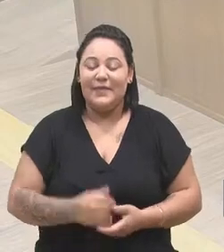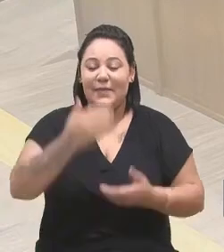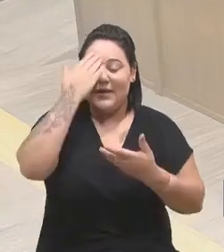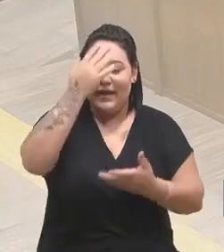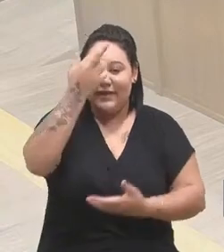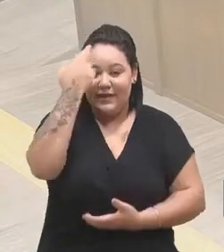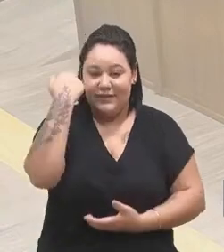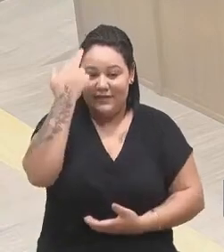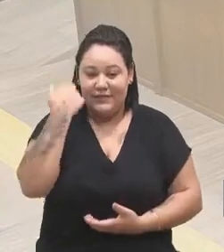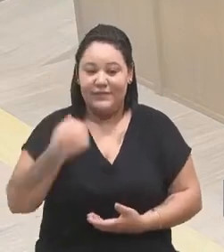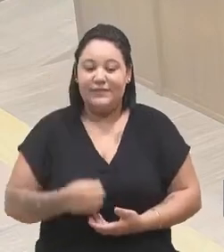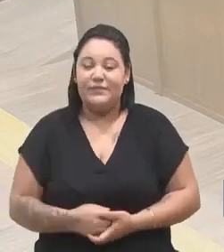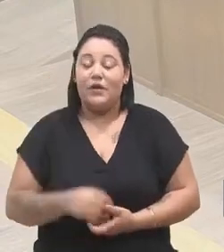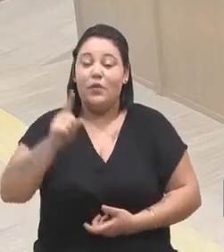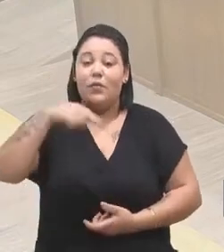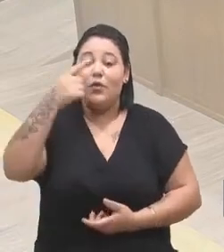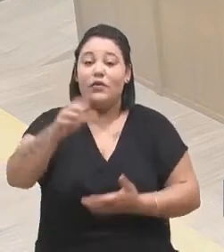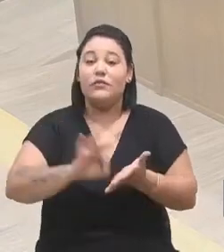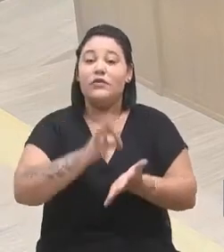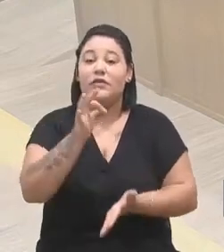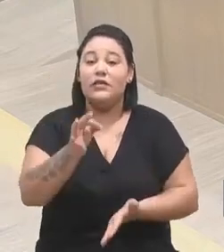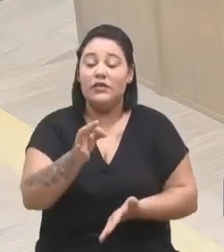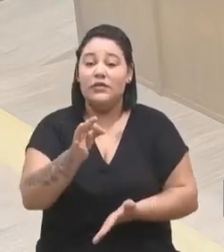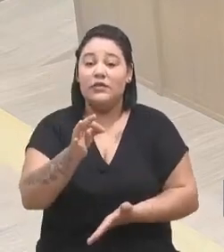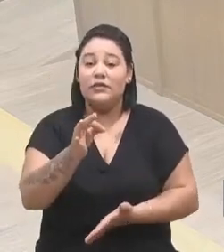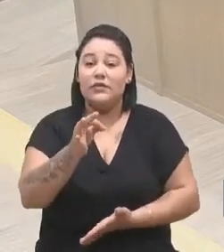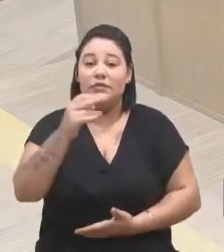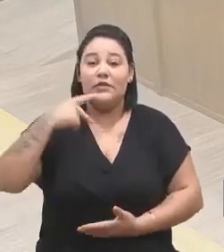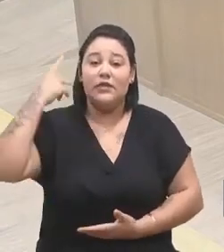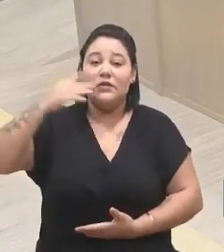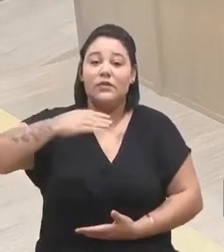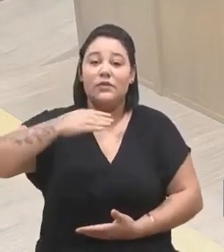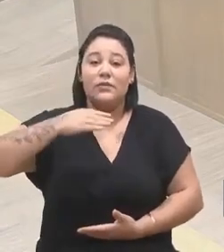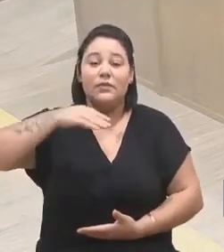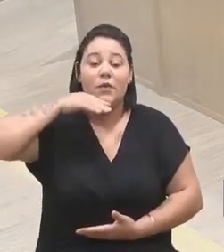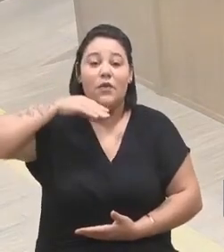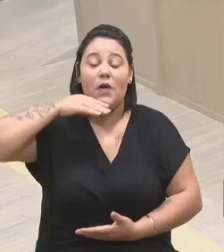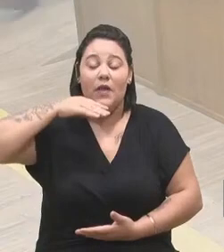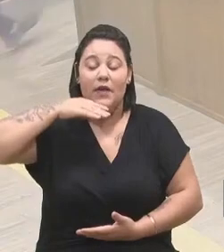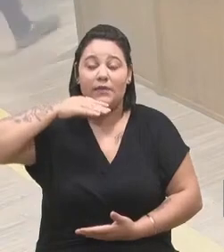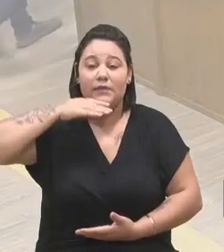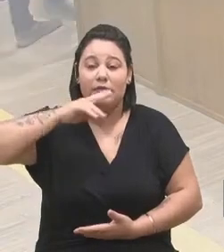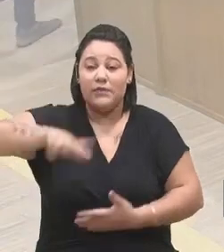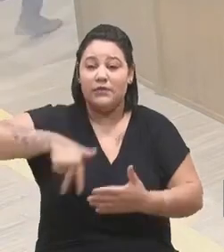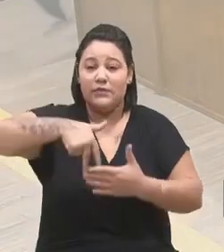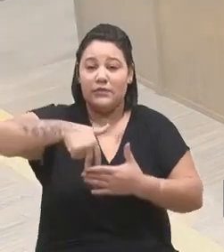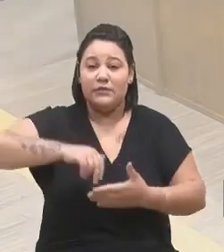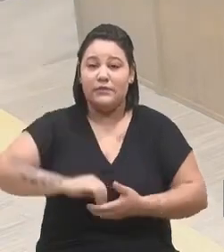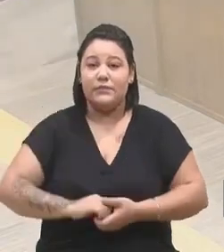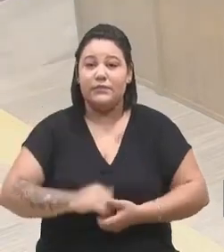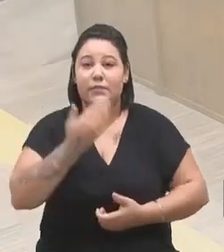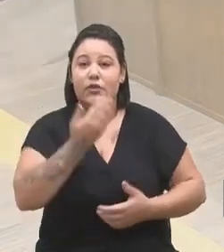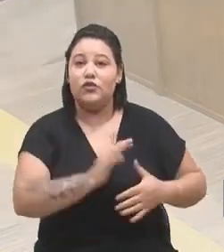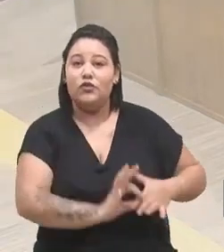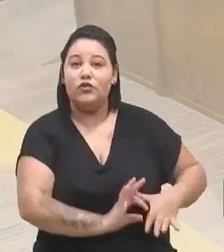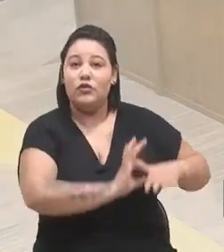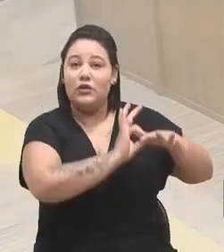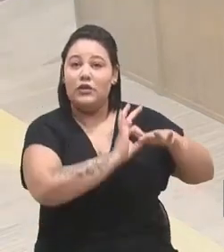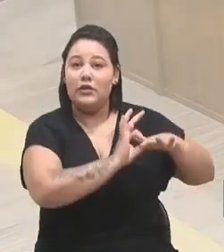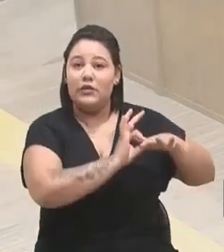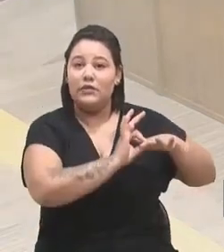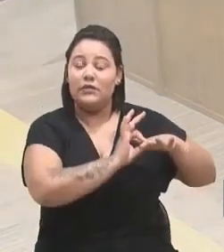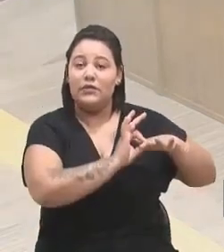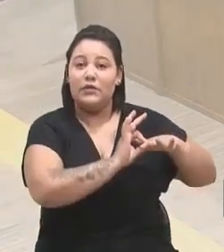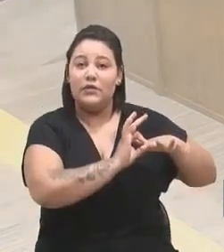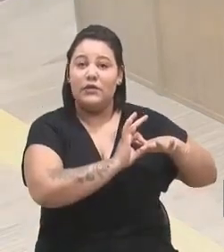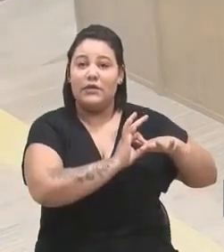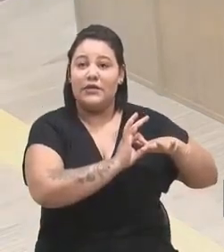Vereador Rafael. Próximo inscrito, o vereador Bortola, da tribuna. Peço uma declaração de líder, presidente.